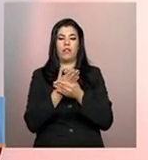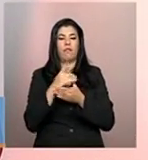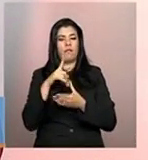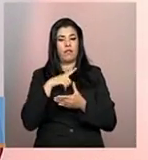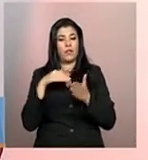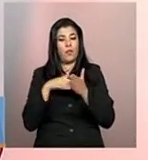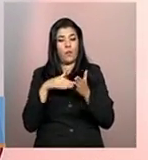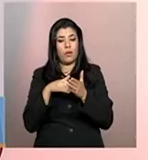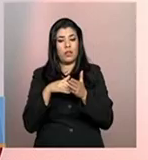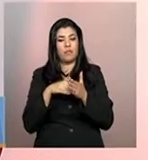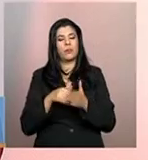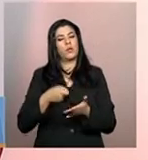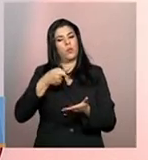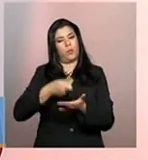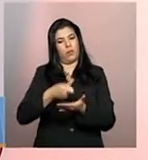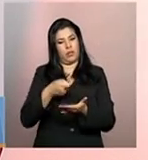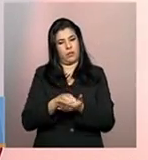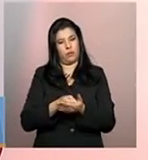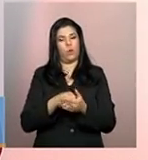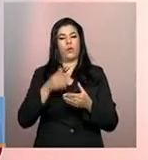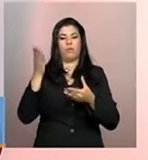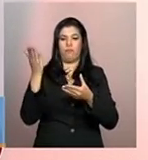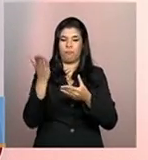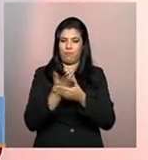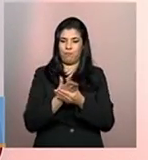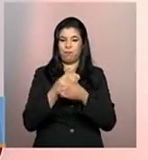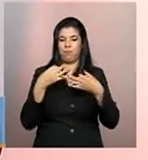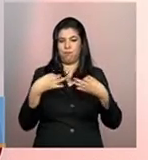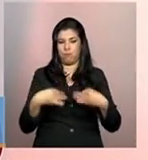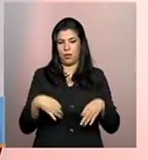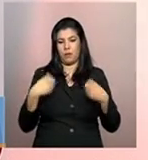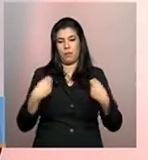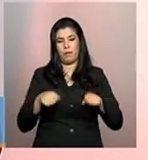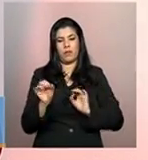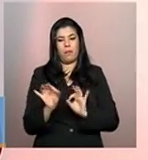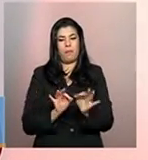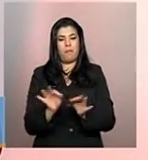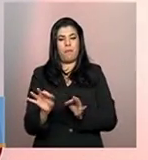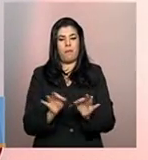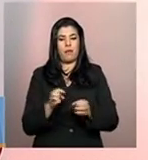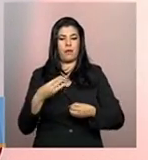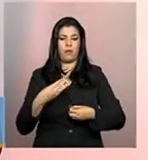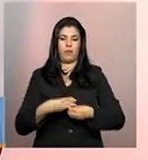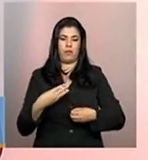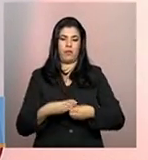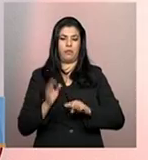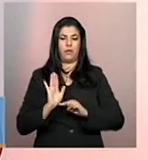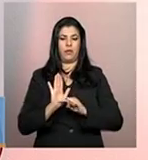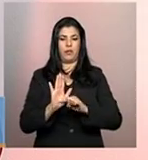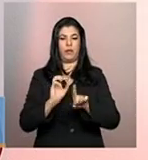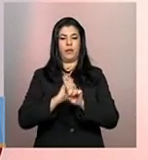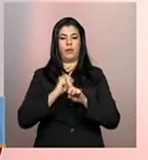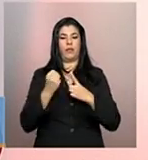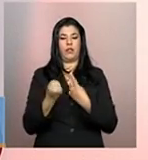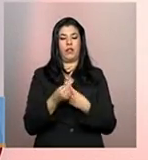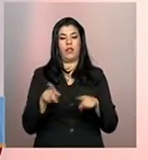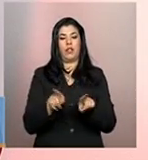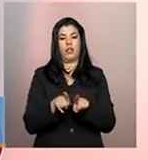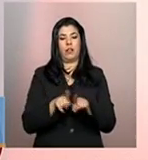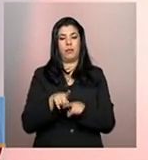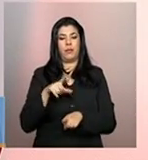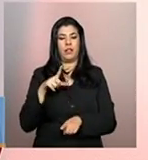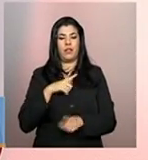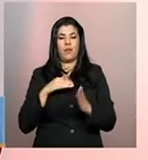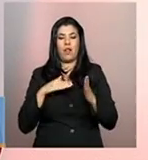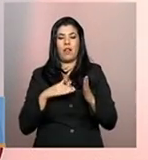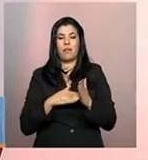obrigatório, de anexação obrigatória. Trata-se do plano municipal de assistência social e tem um limite de, no